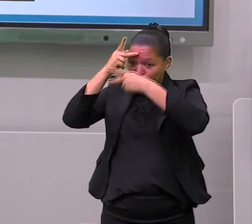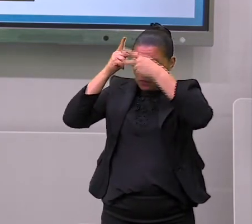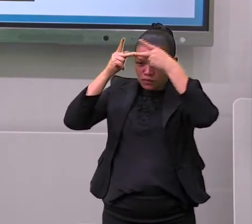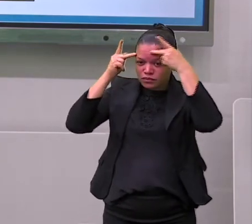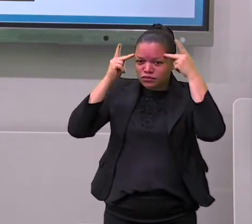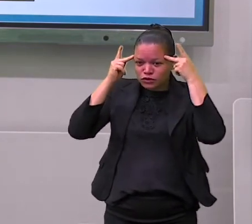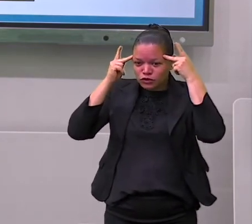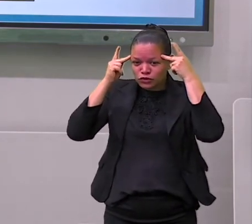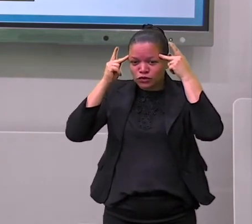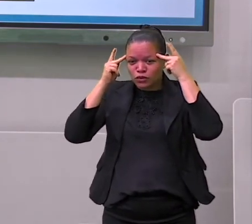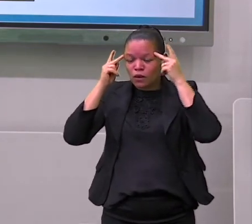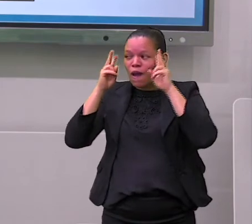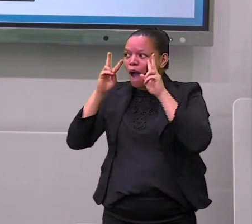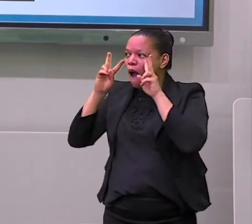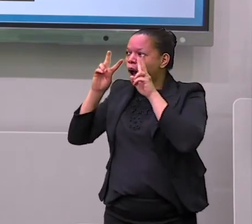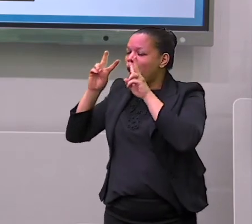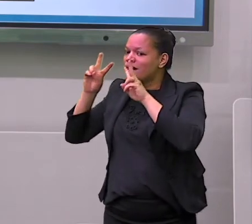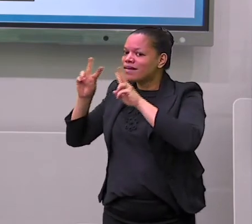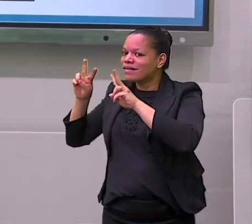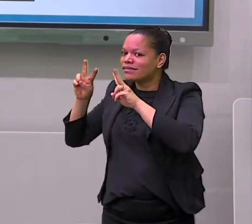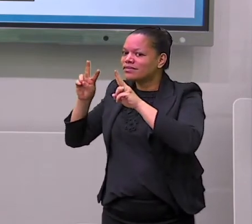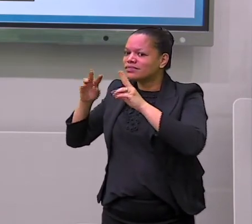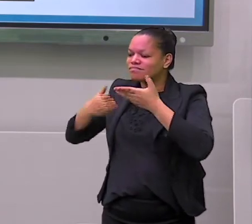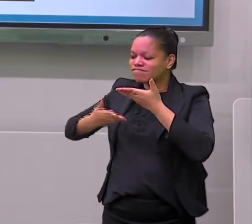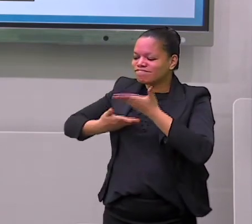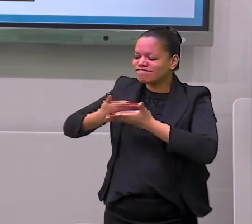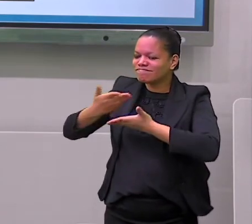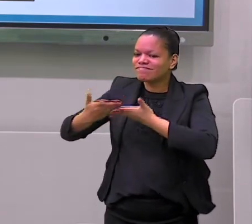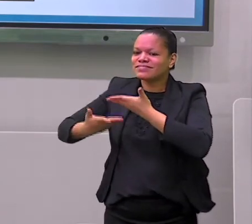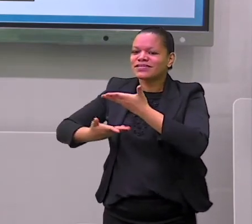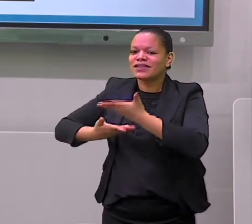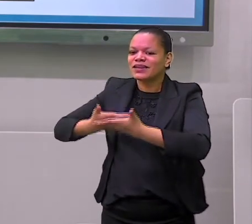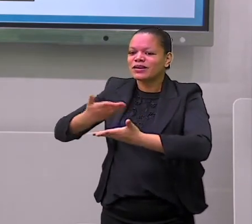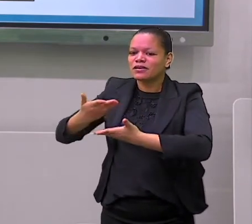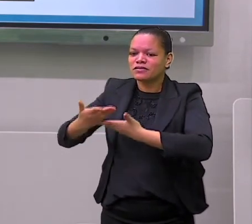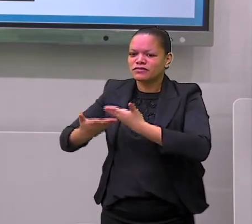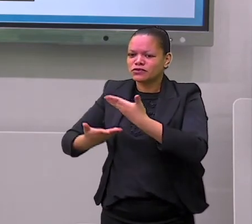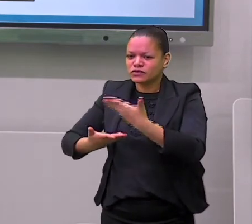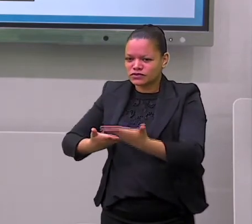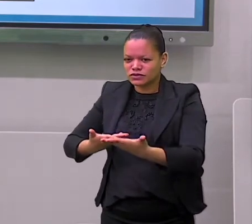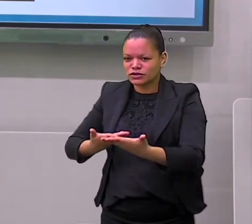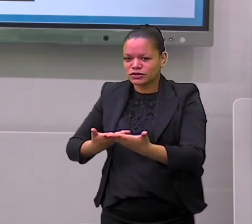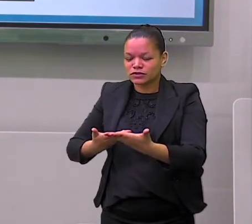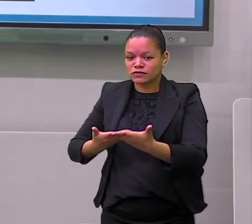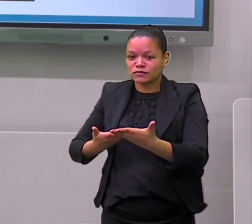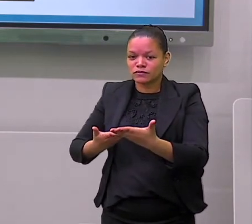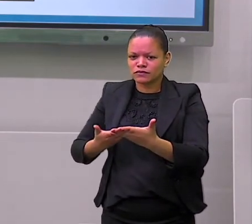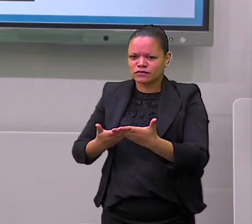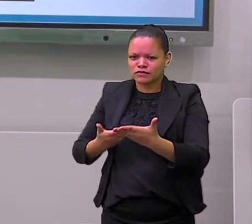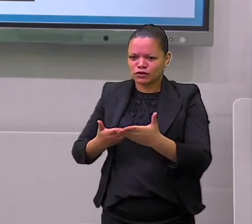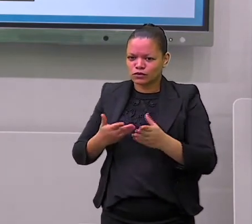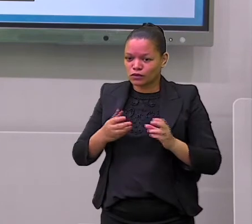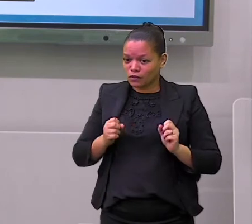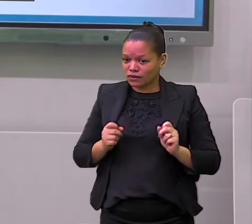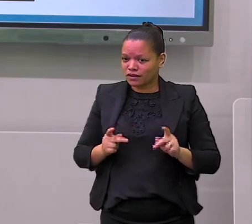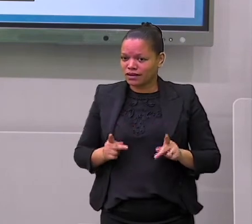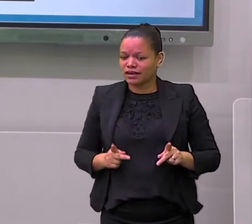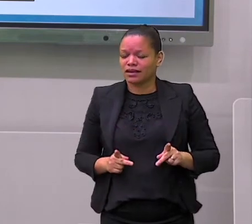aprendemos interagindo com as coisas. Nós não só observamos para aprender,